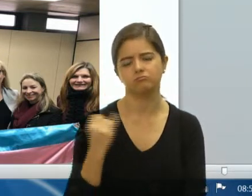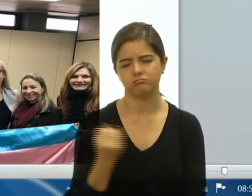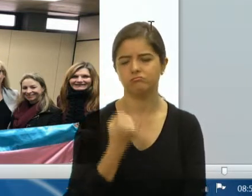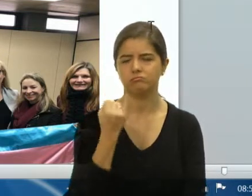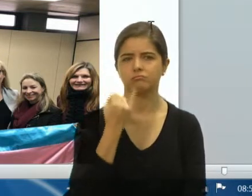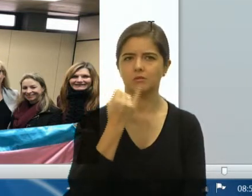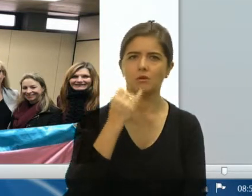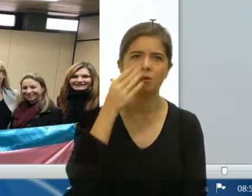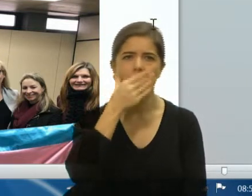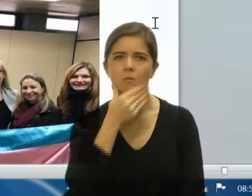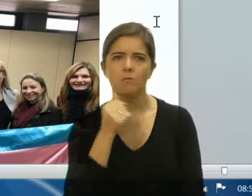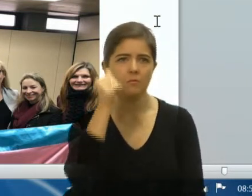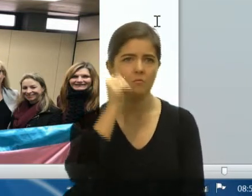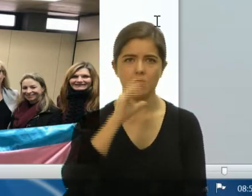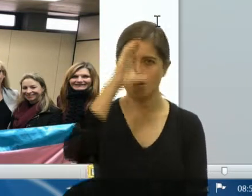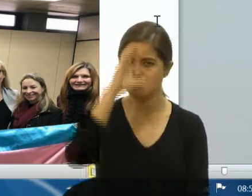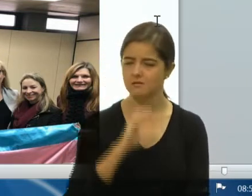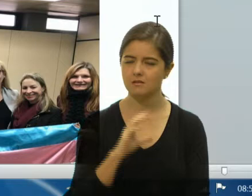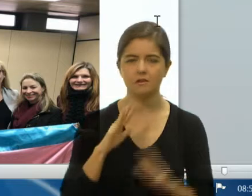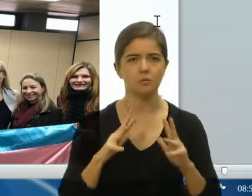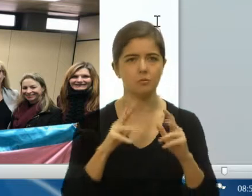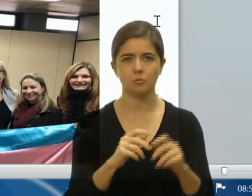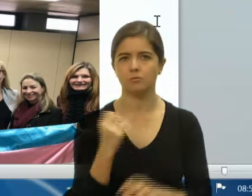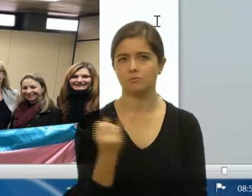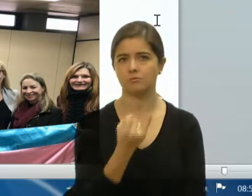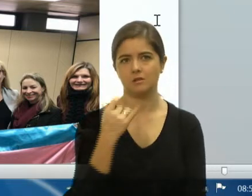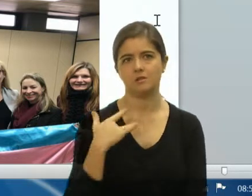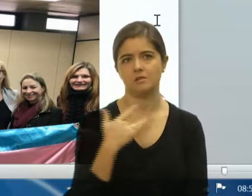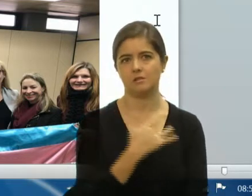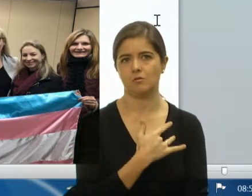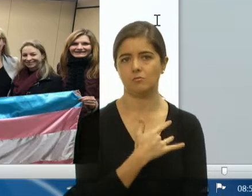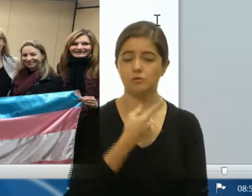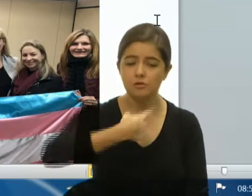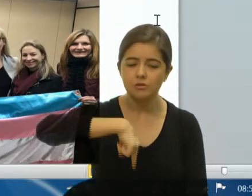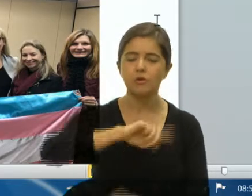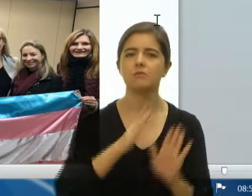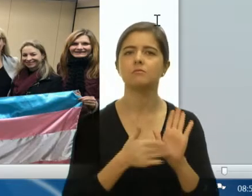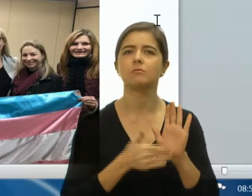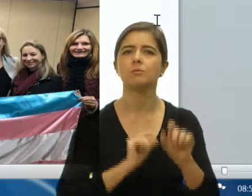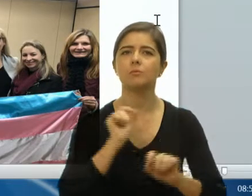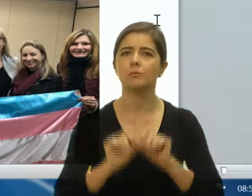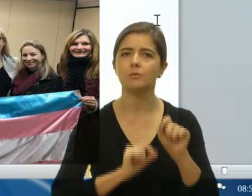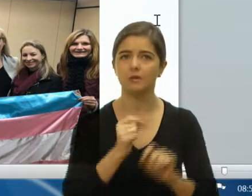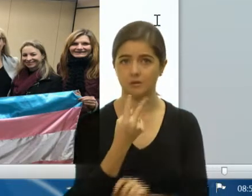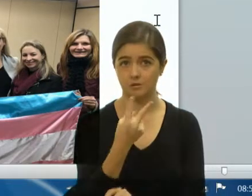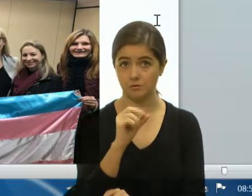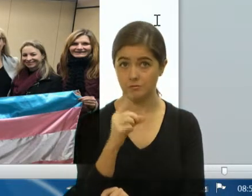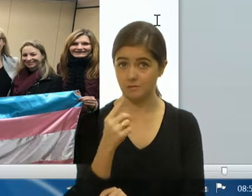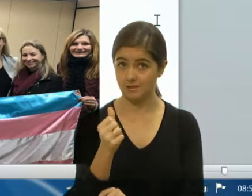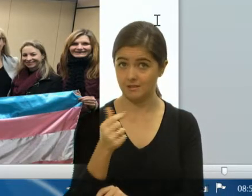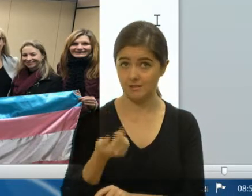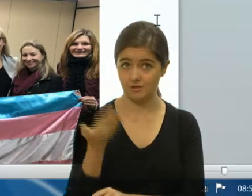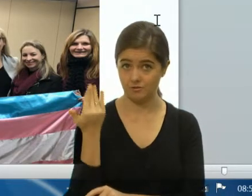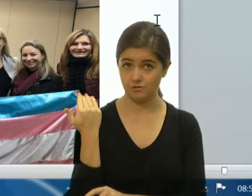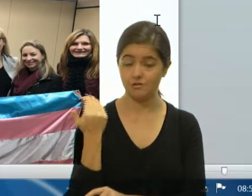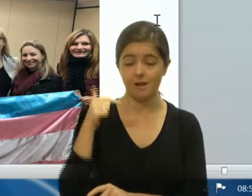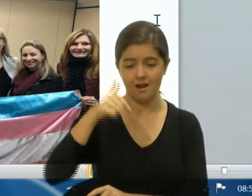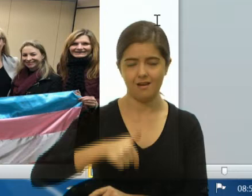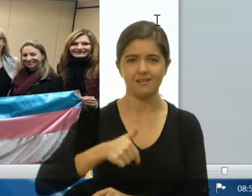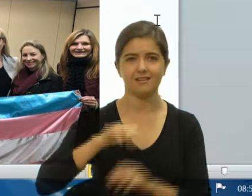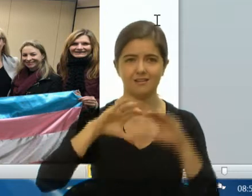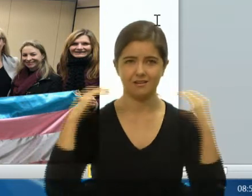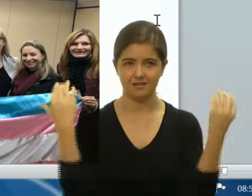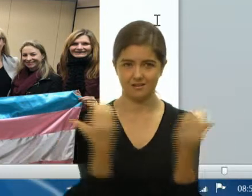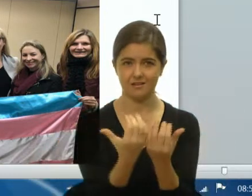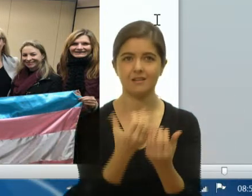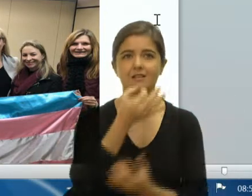que nós também temos a nossa pasta LGBT, onde foi proposto, em 2017, em uma conferência em Caxias do Sul, a